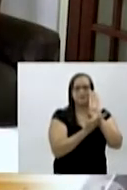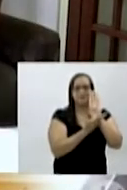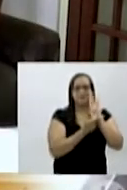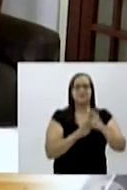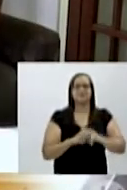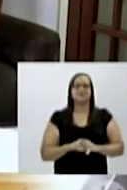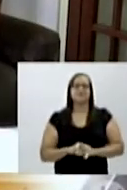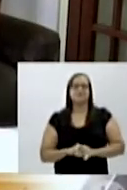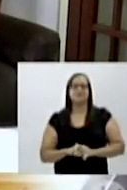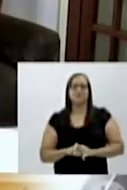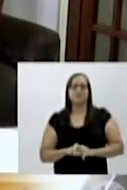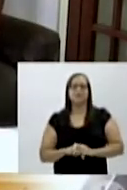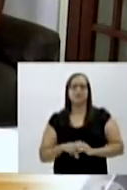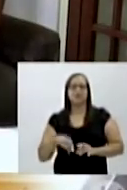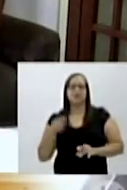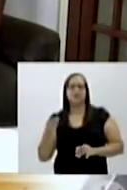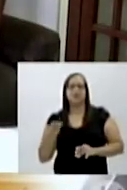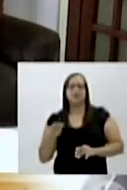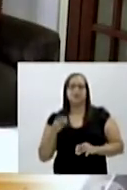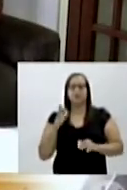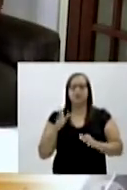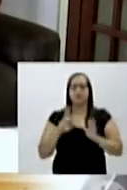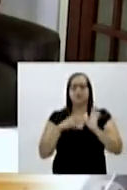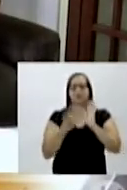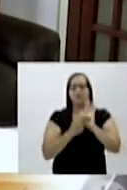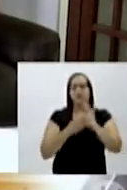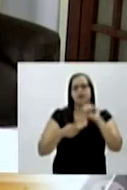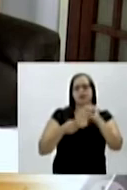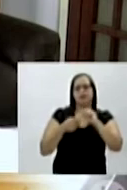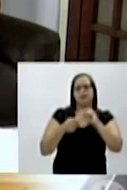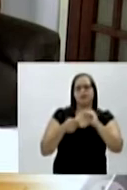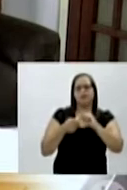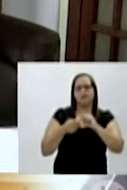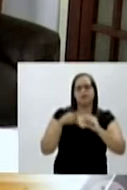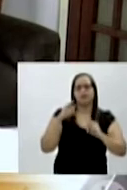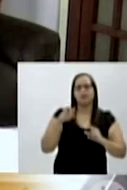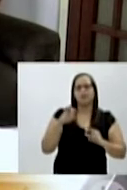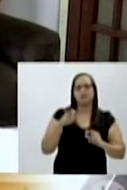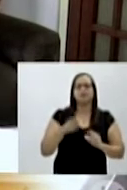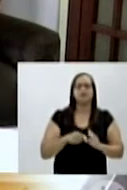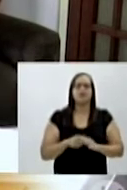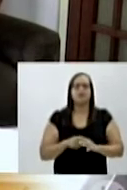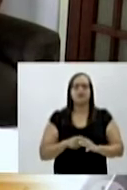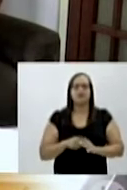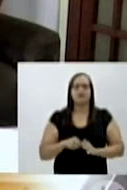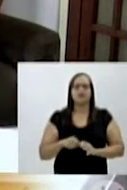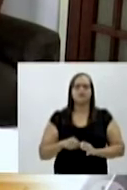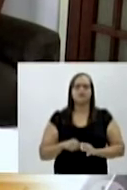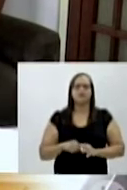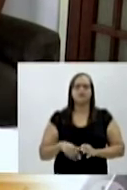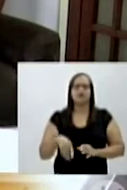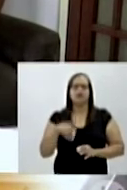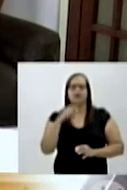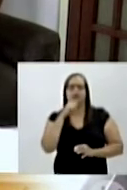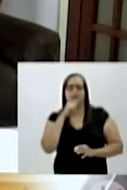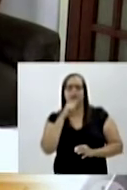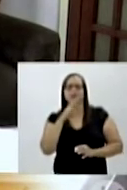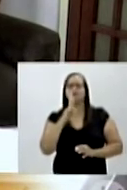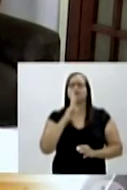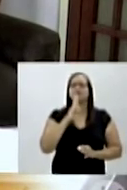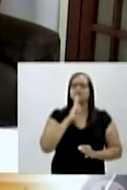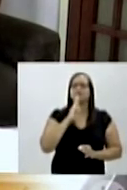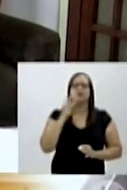sinal do bem na hora, eles também já têm um sinal para mim. Exatamente. Então, o seu sinal é...